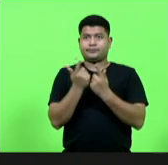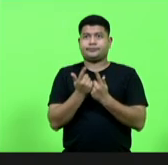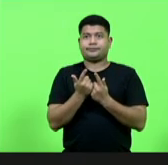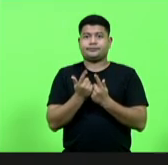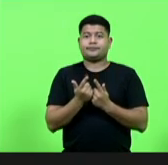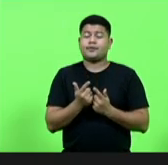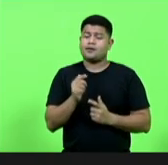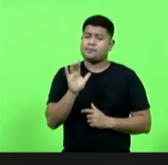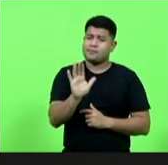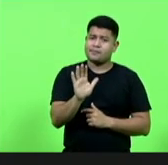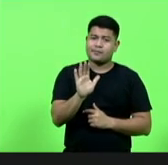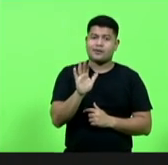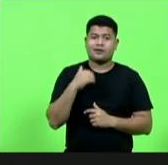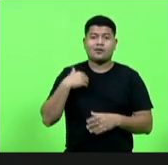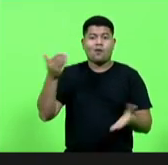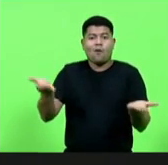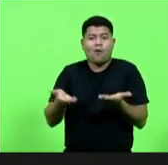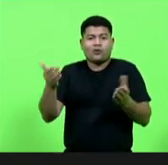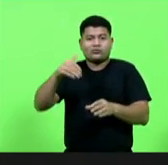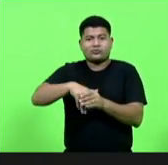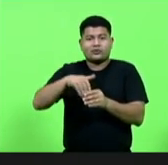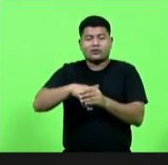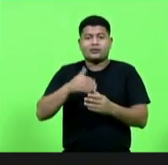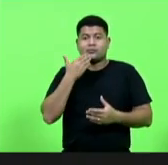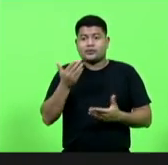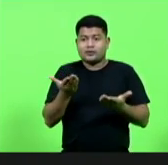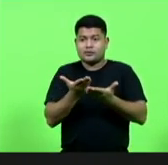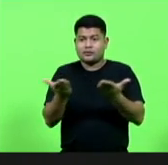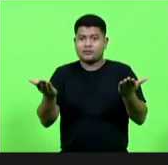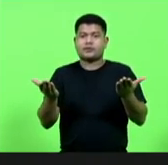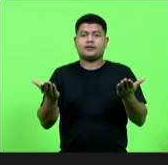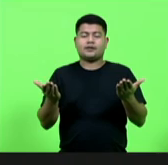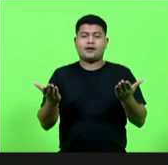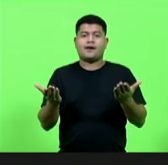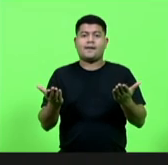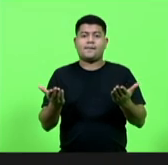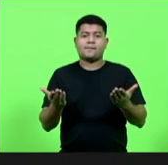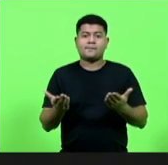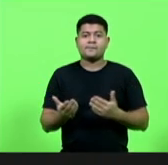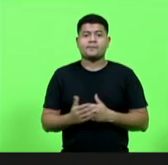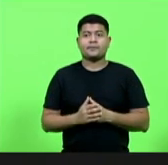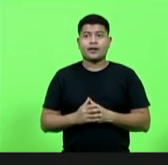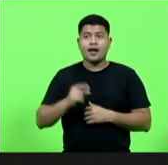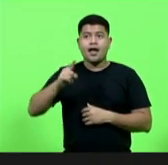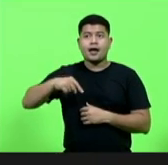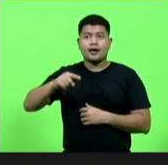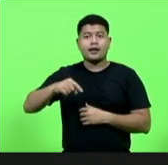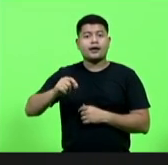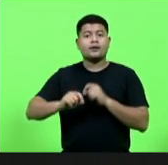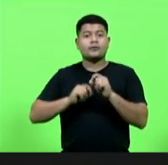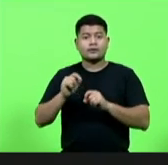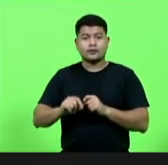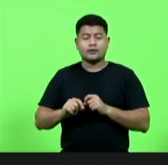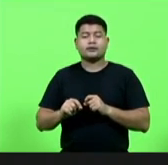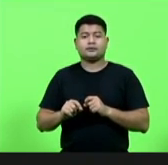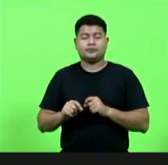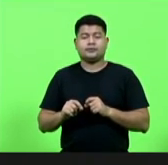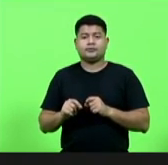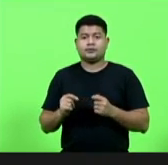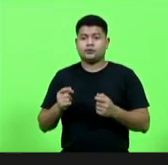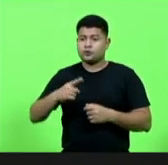Mas o voto hoje, que eu quero pedir, e que eu estou pedindo, é para isso, é para nós